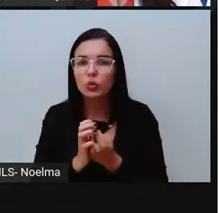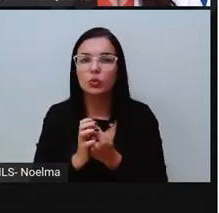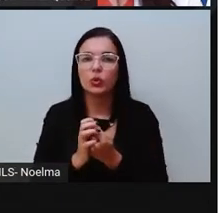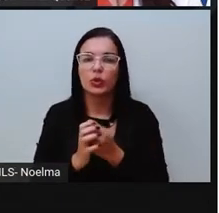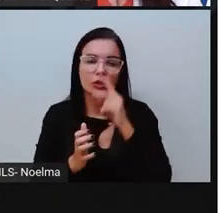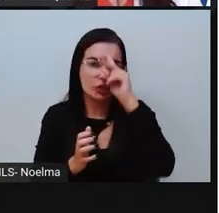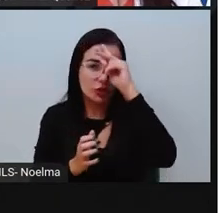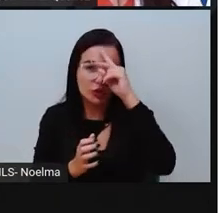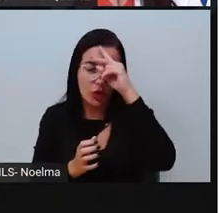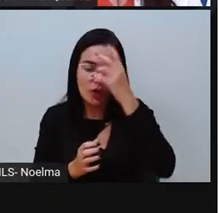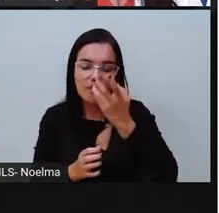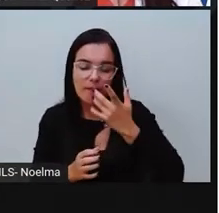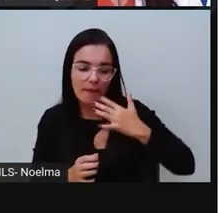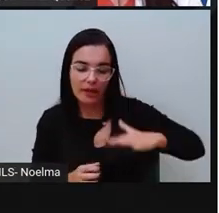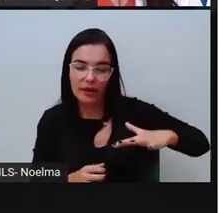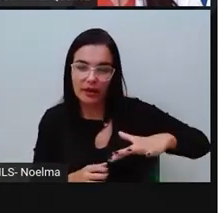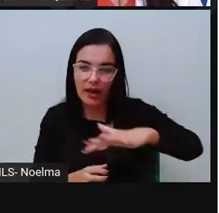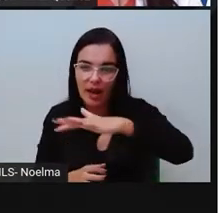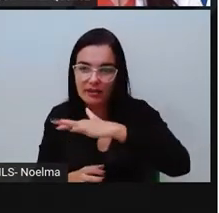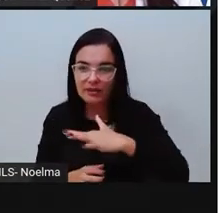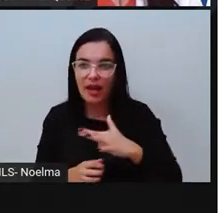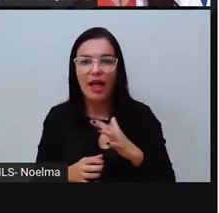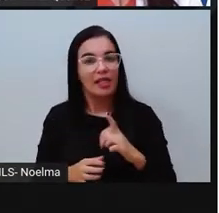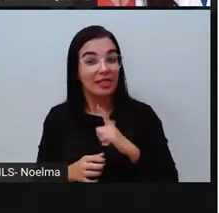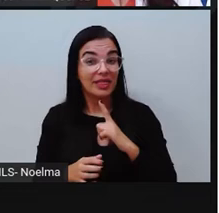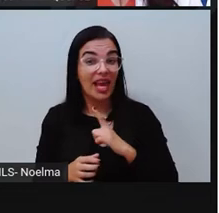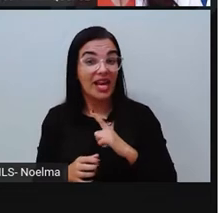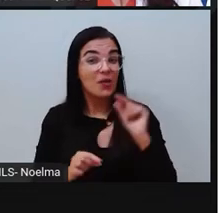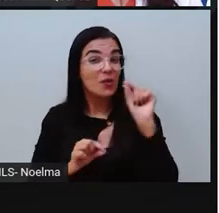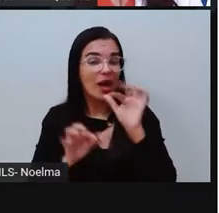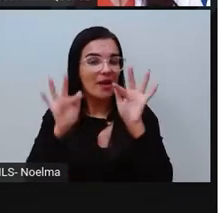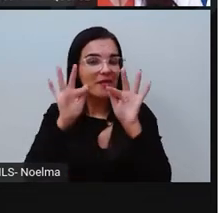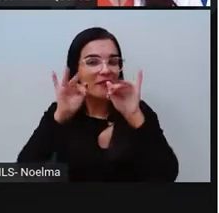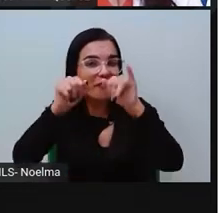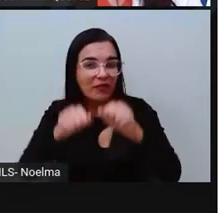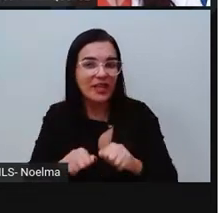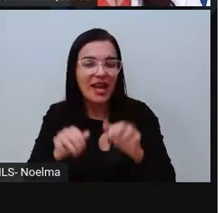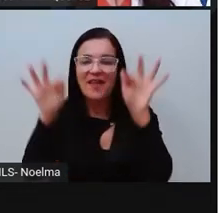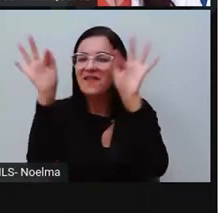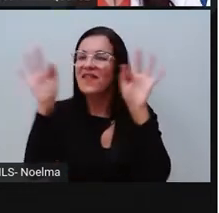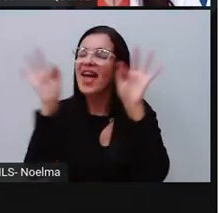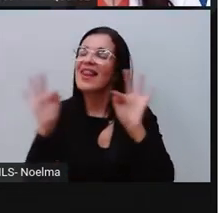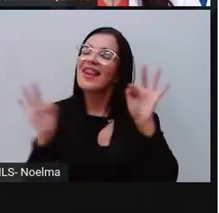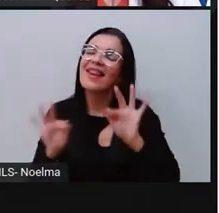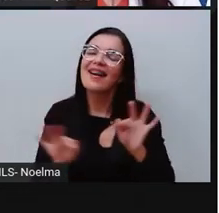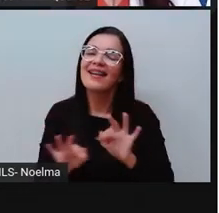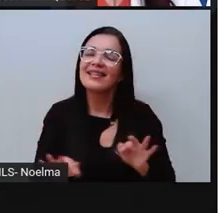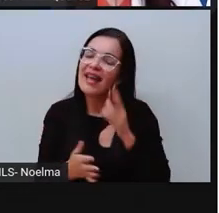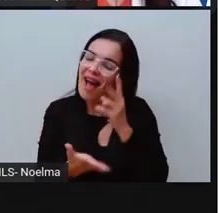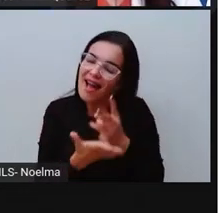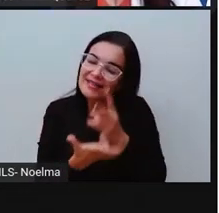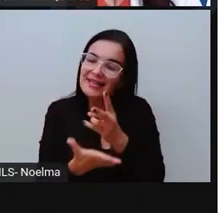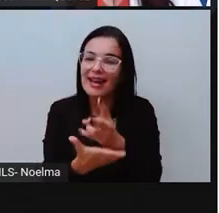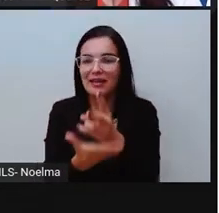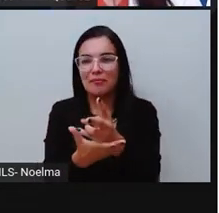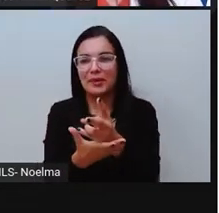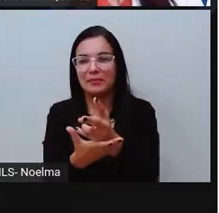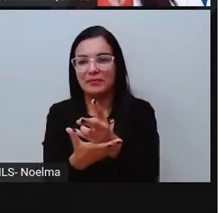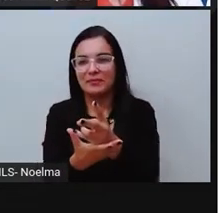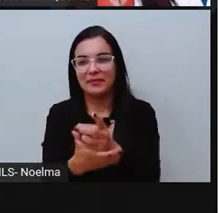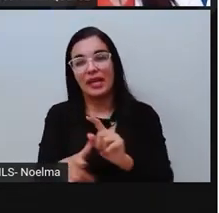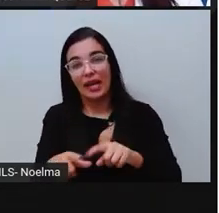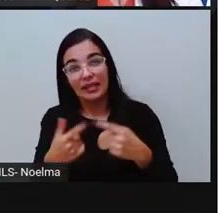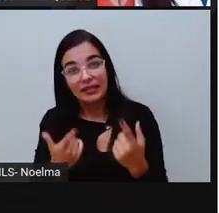feliz. Então, geralmente, esses contos vêm com um final. E viveram felizes para sempre.